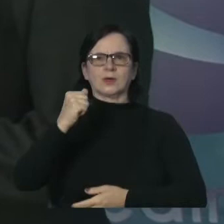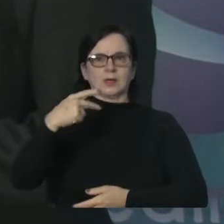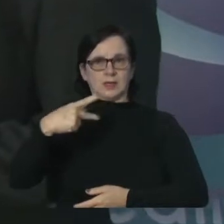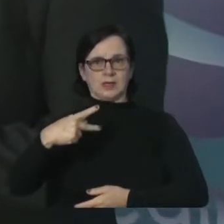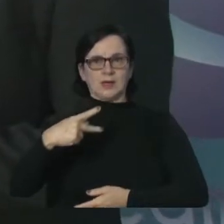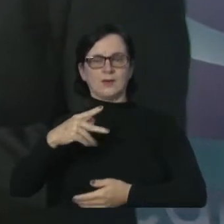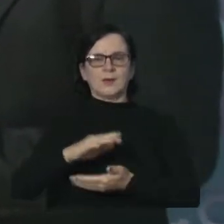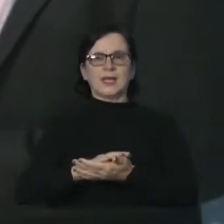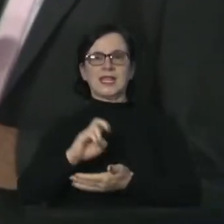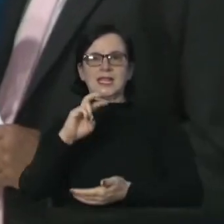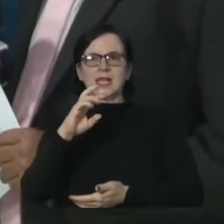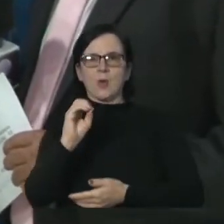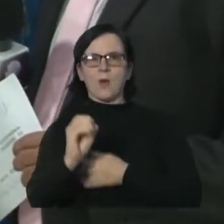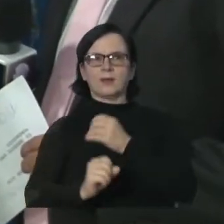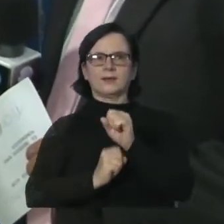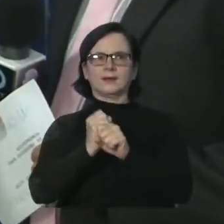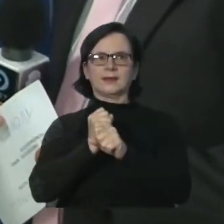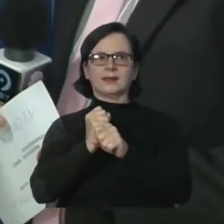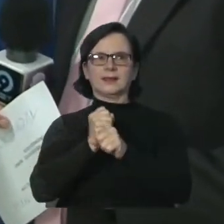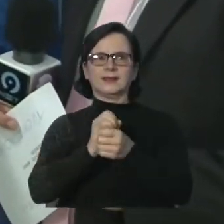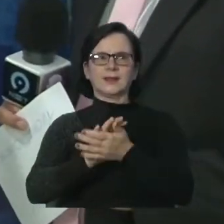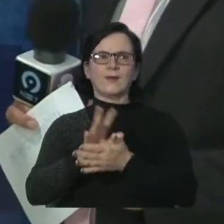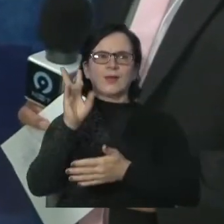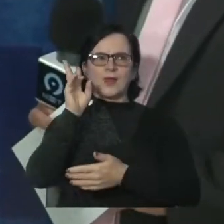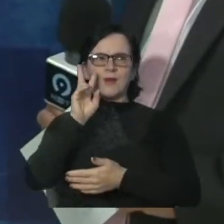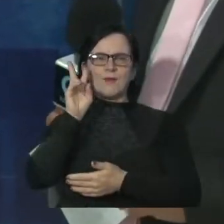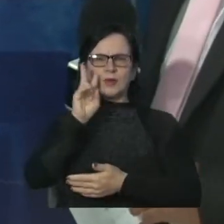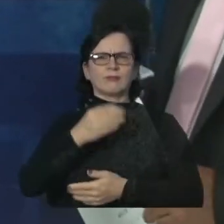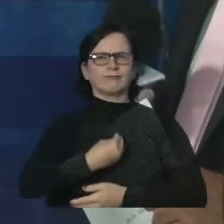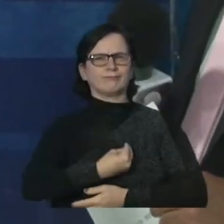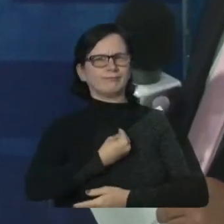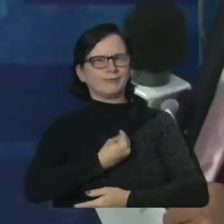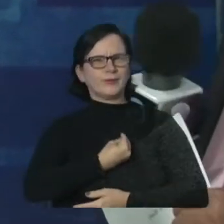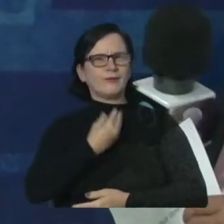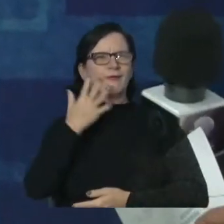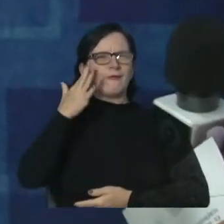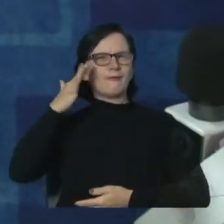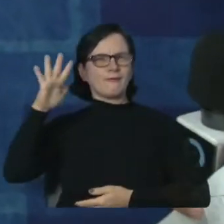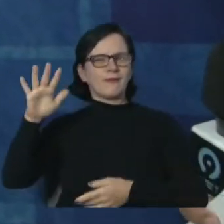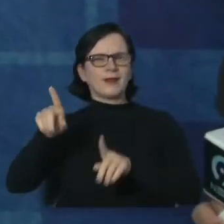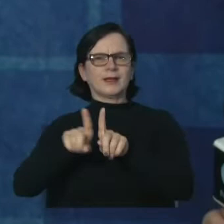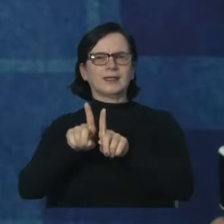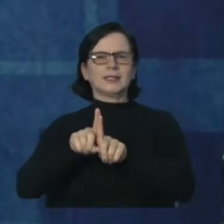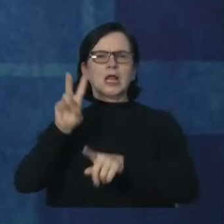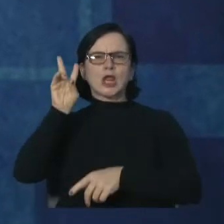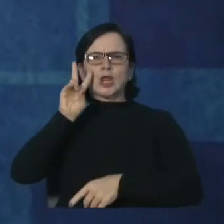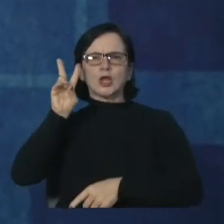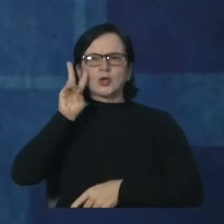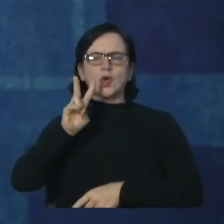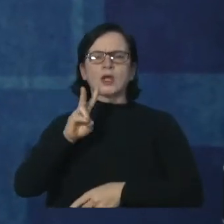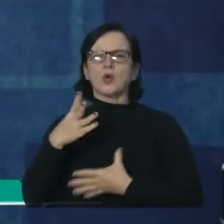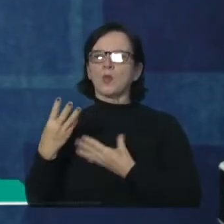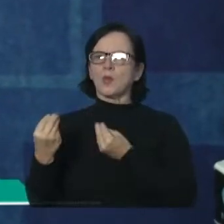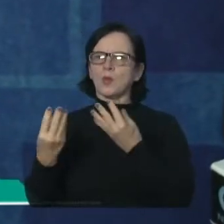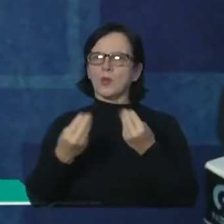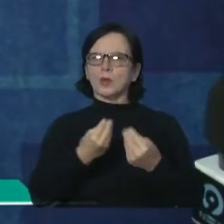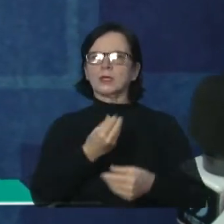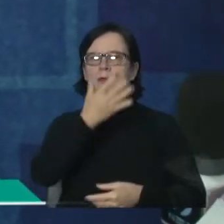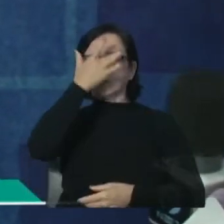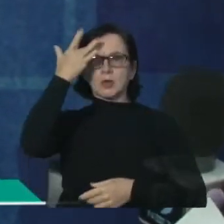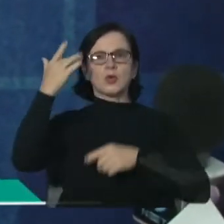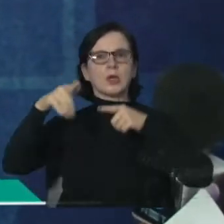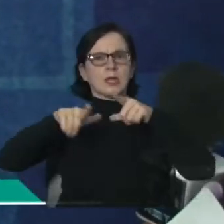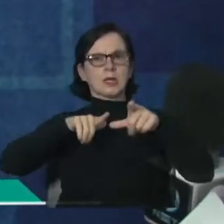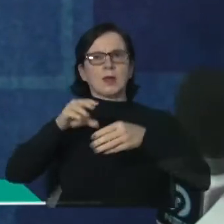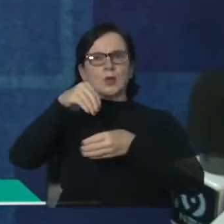50 anos, uma história, reviver essa história, a história de tantas pessoas que por lá passaram e que